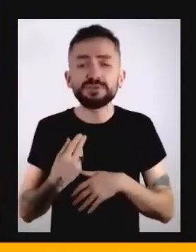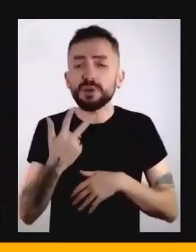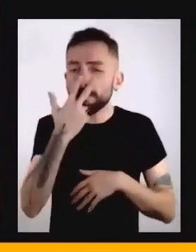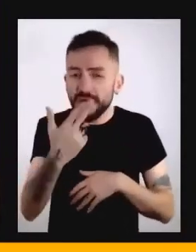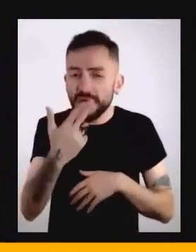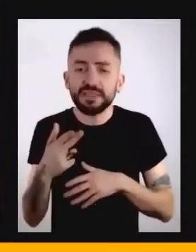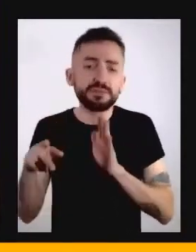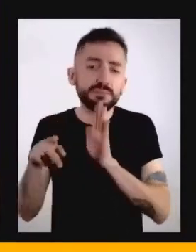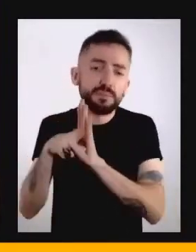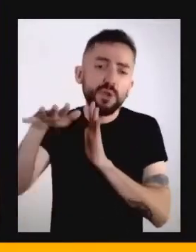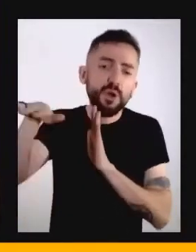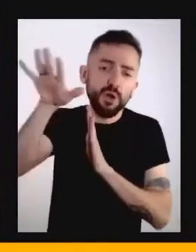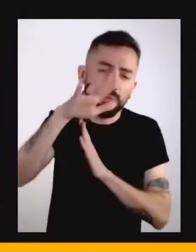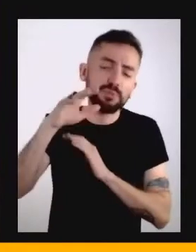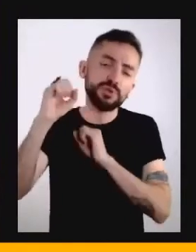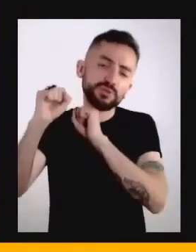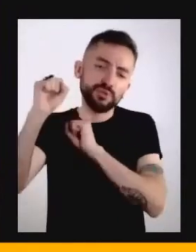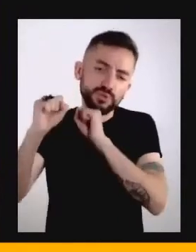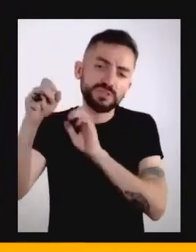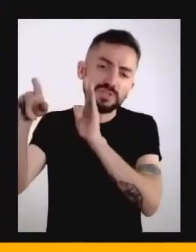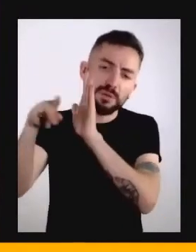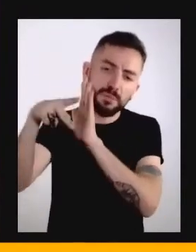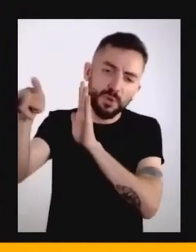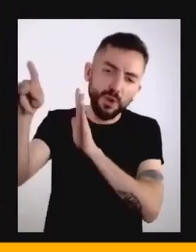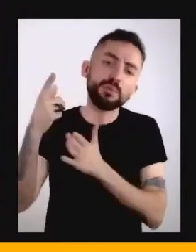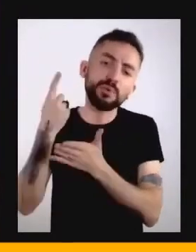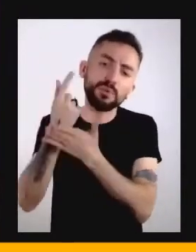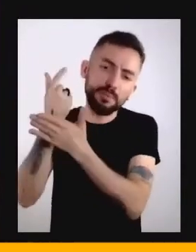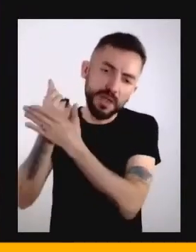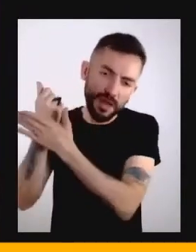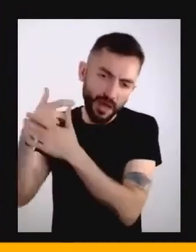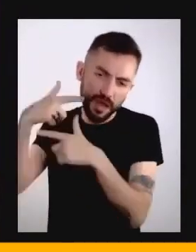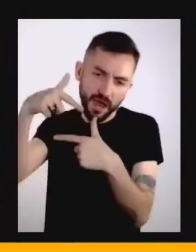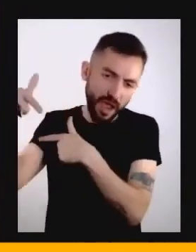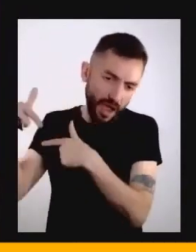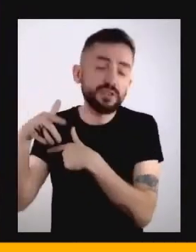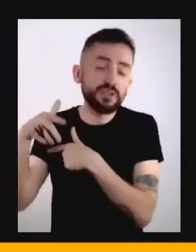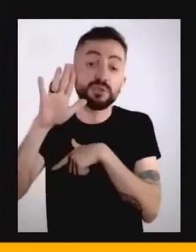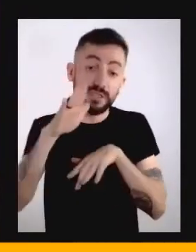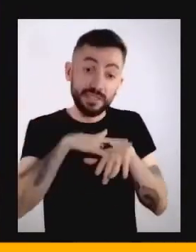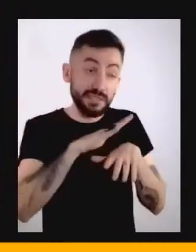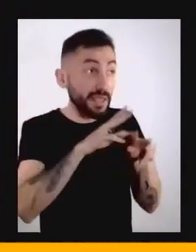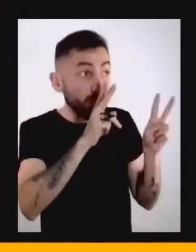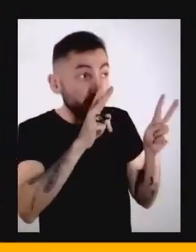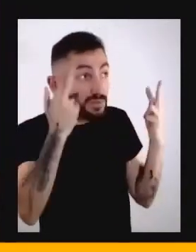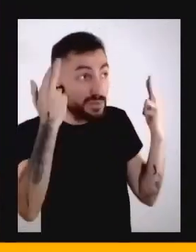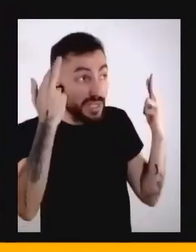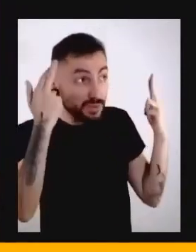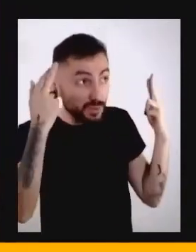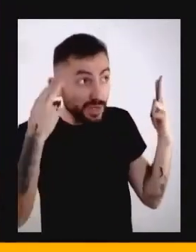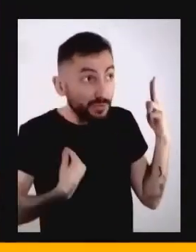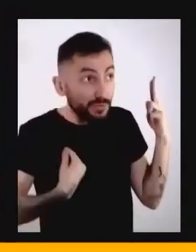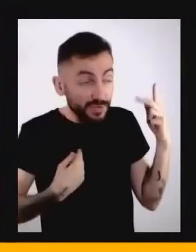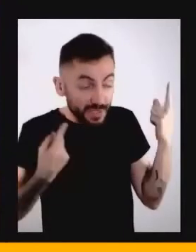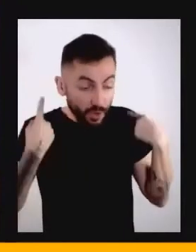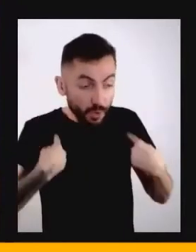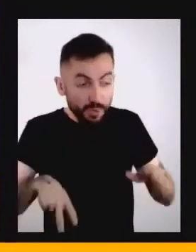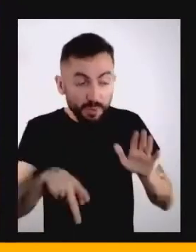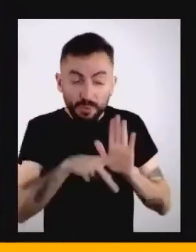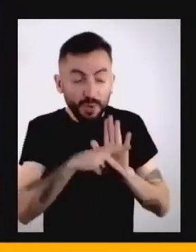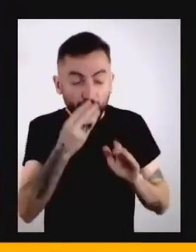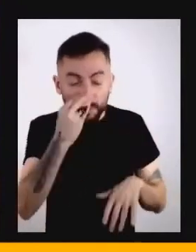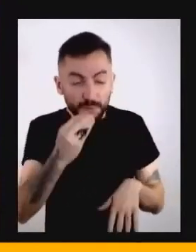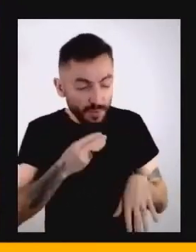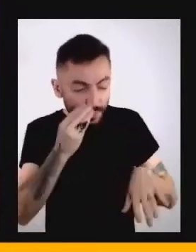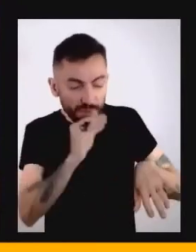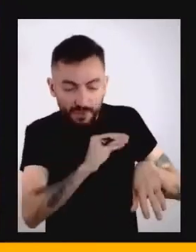mercado, da indústria, e não necessariamente esse tempo natural, biológico. O Manford Lewis